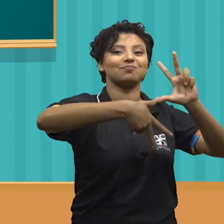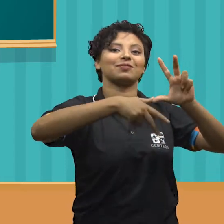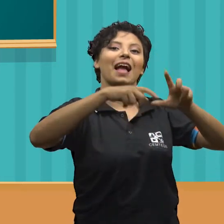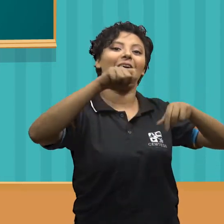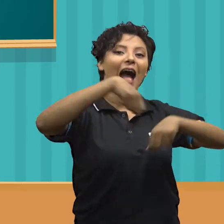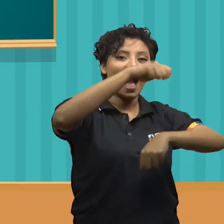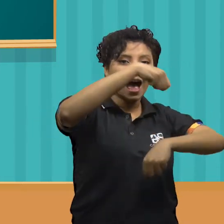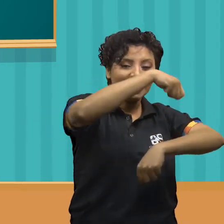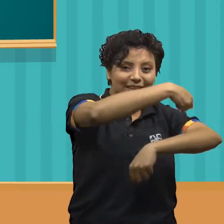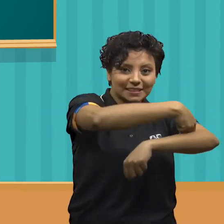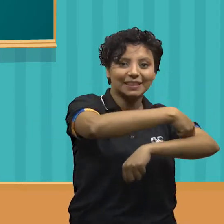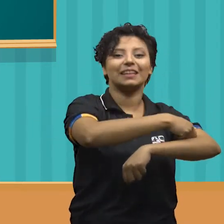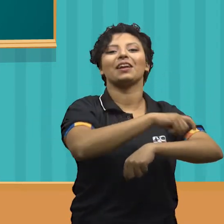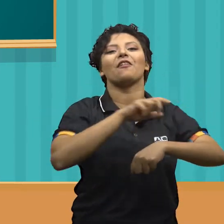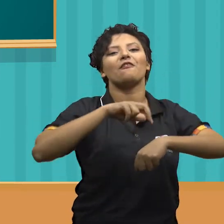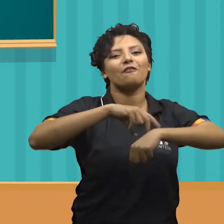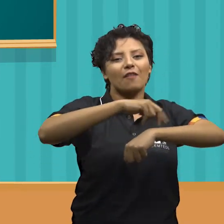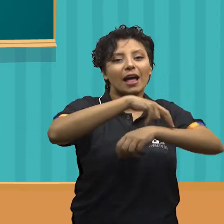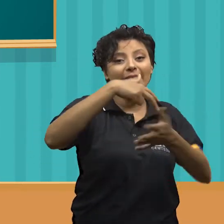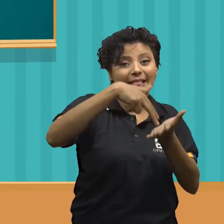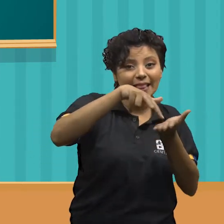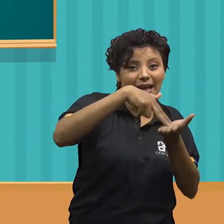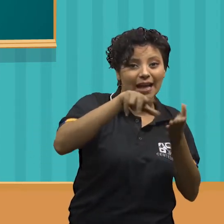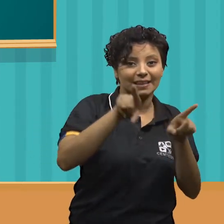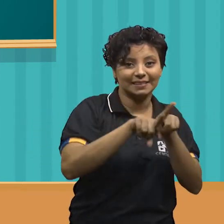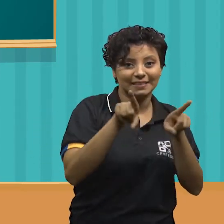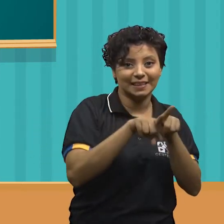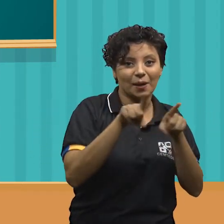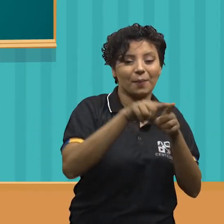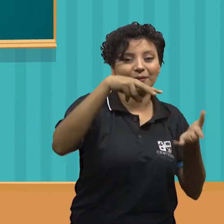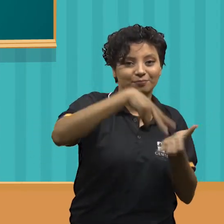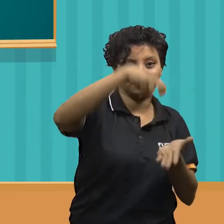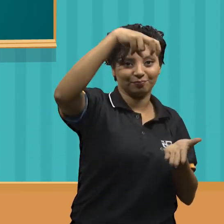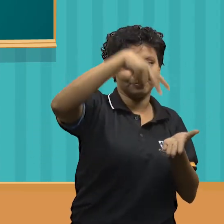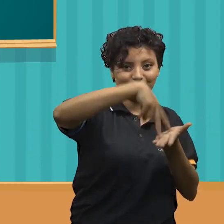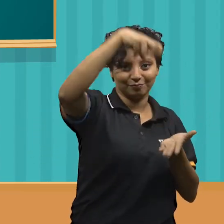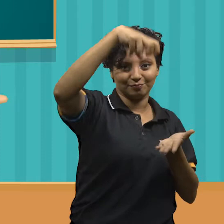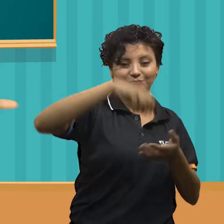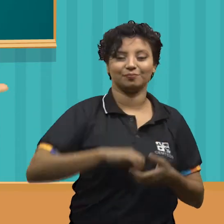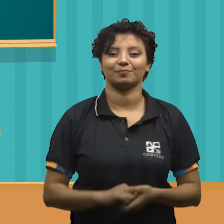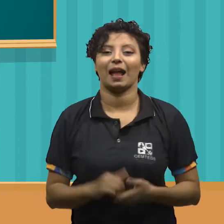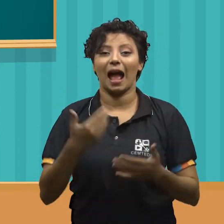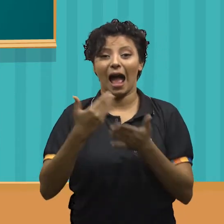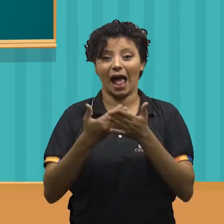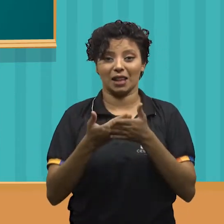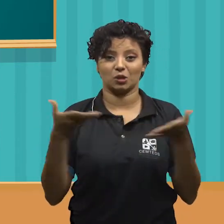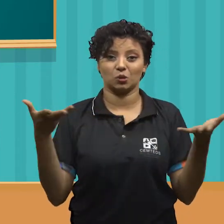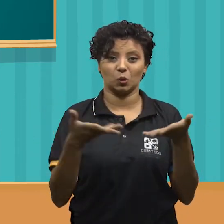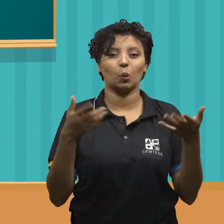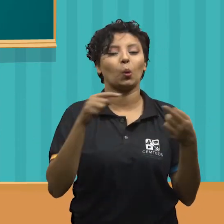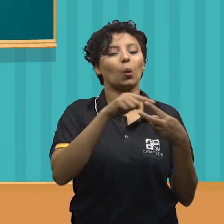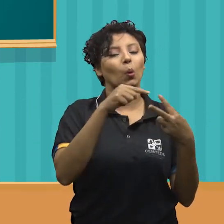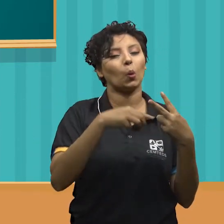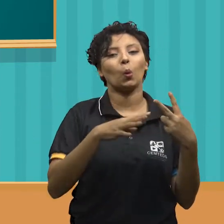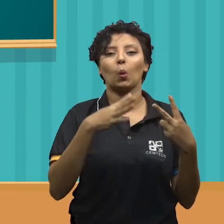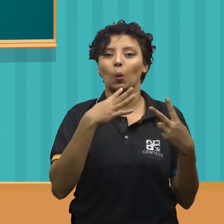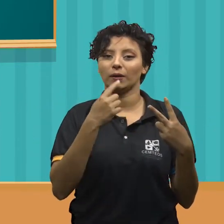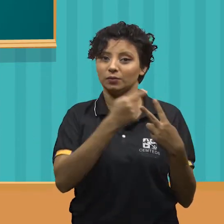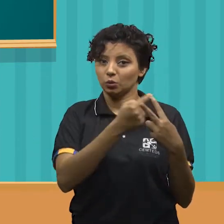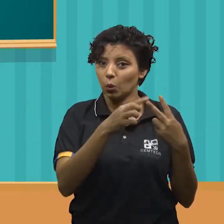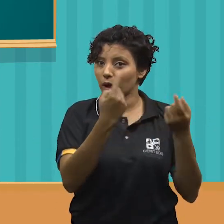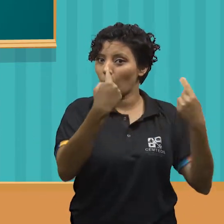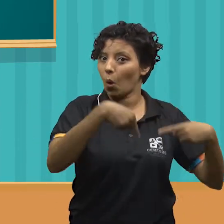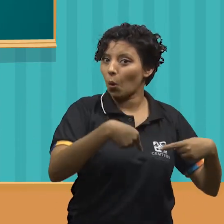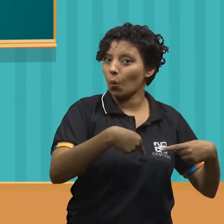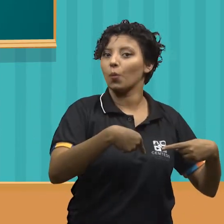ginástica artística, ginástica rítmica e a ginástica de trampolim. Na nossa aula de hoje, iremos conhecer duas ginásticas